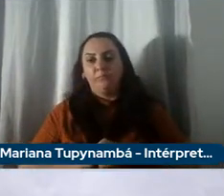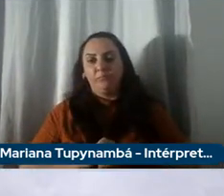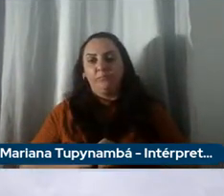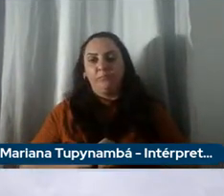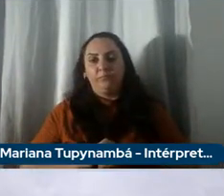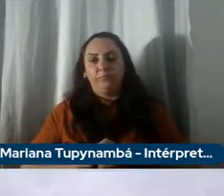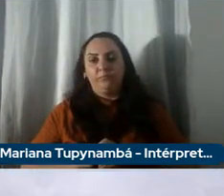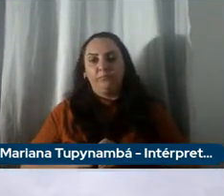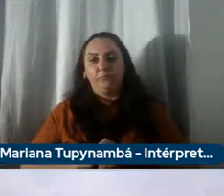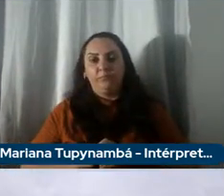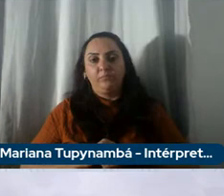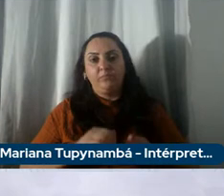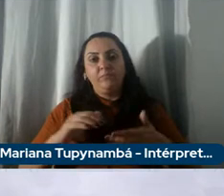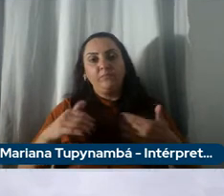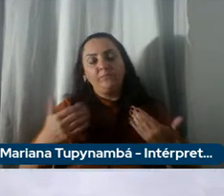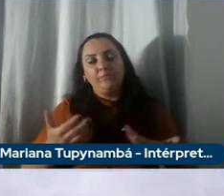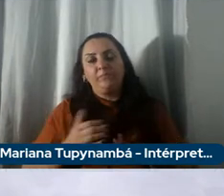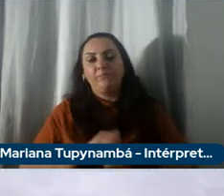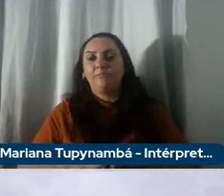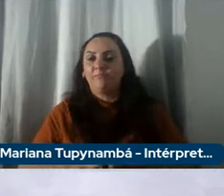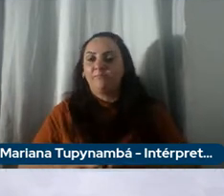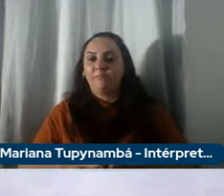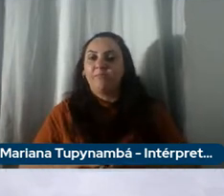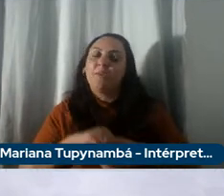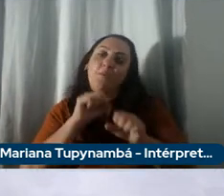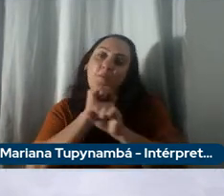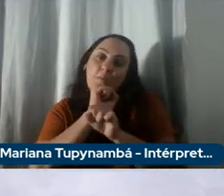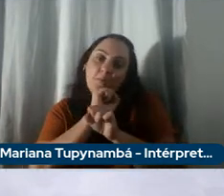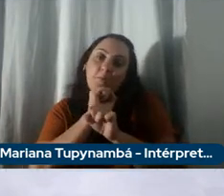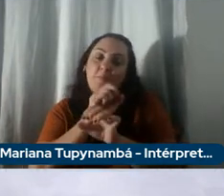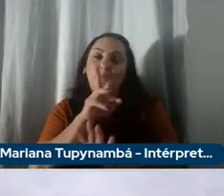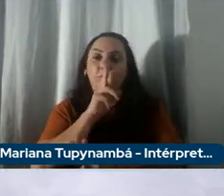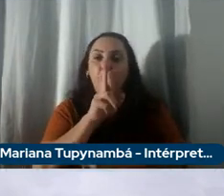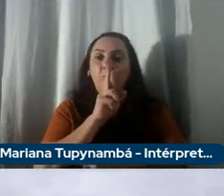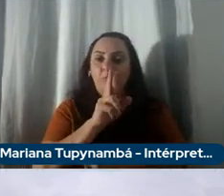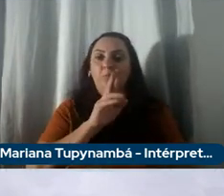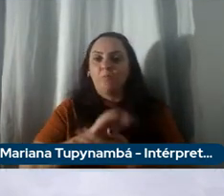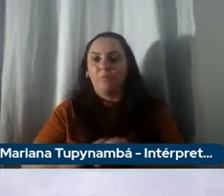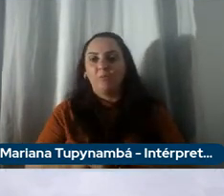um pouco complicado mas espero muito obrigado